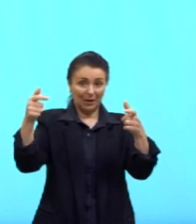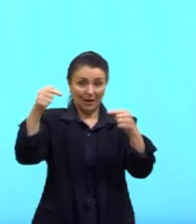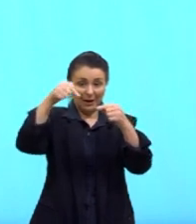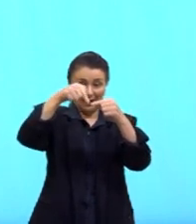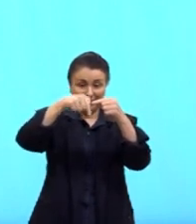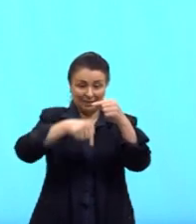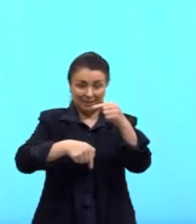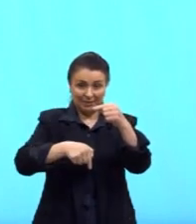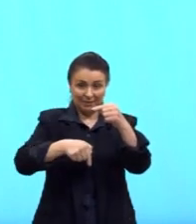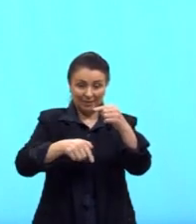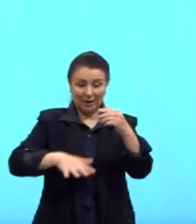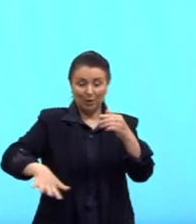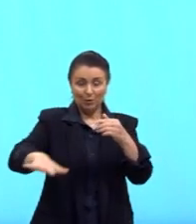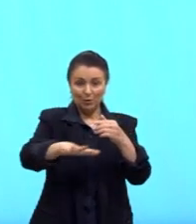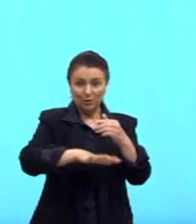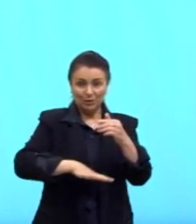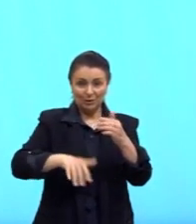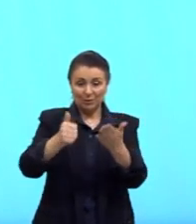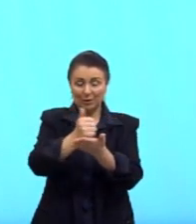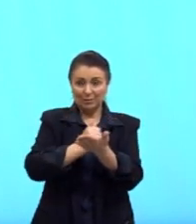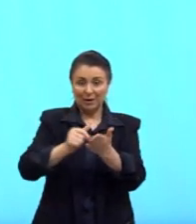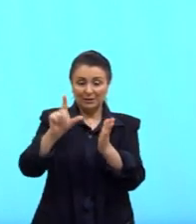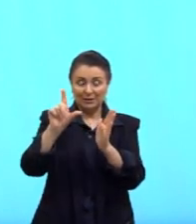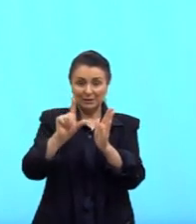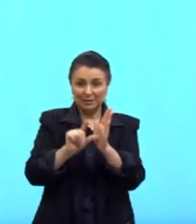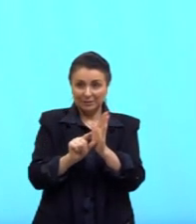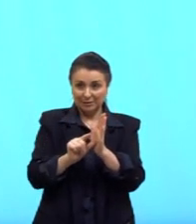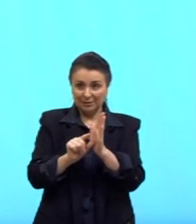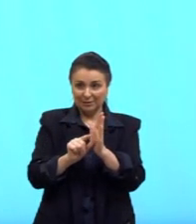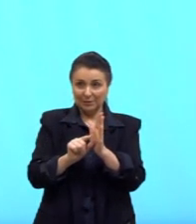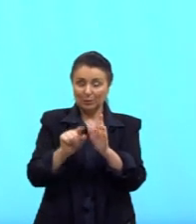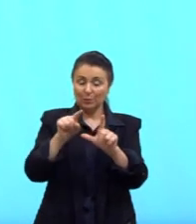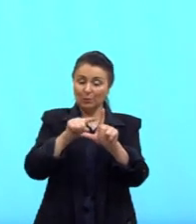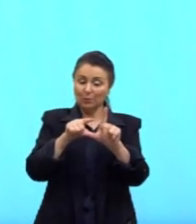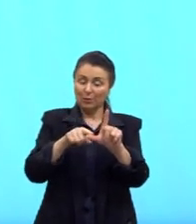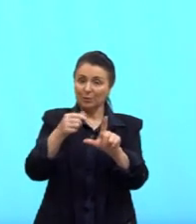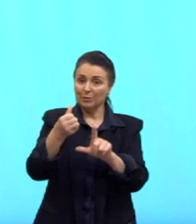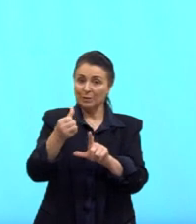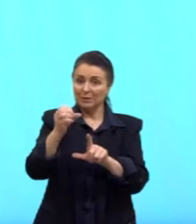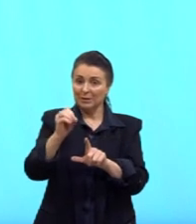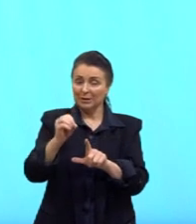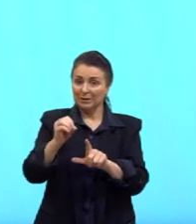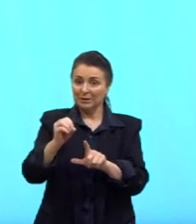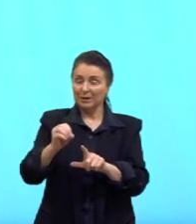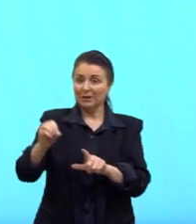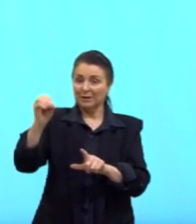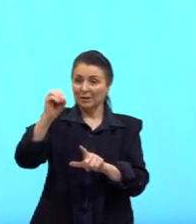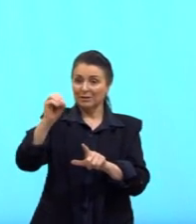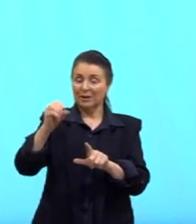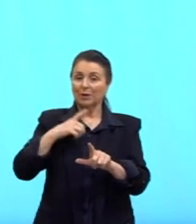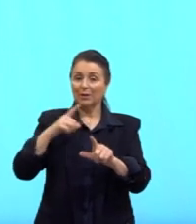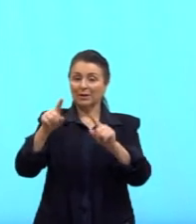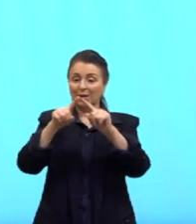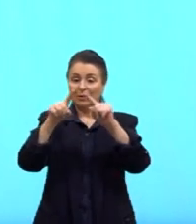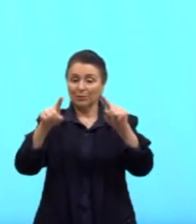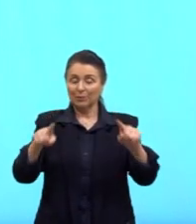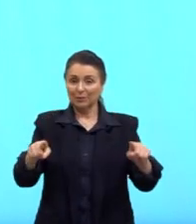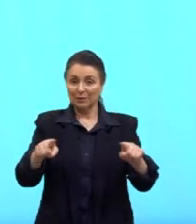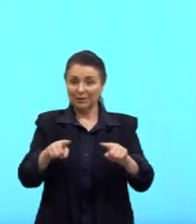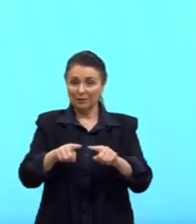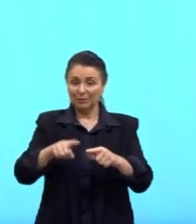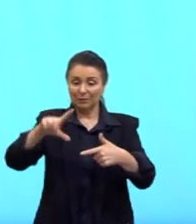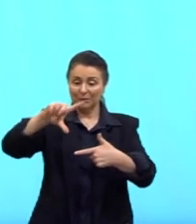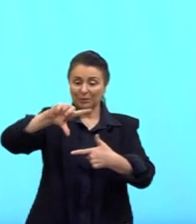formando um ângulo de 90 graus. Bom, eu tenho aqui formado um triângulo retângulo. Eu tenho um ângulo de